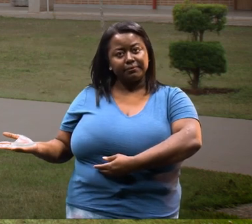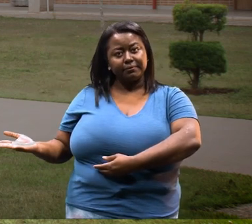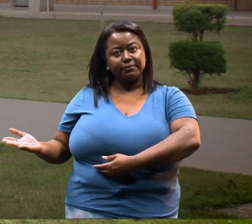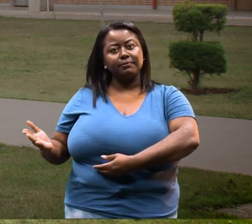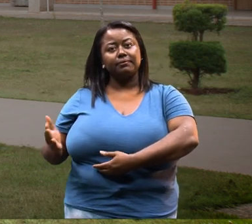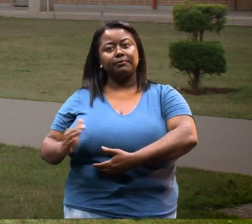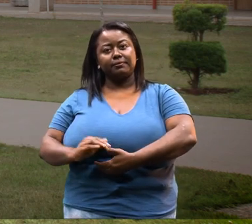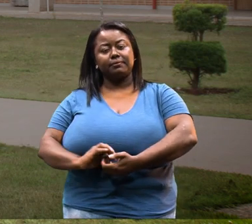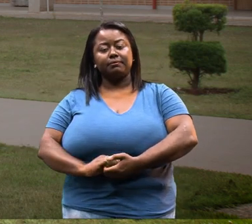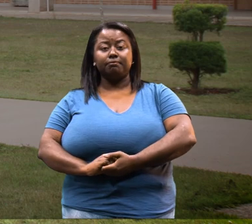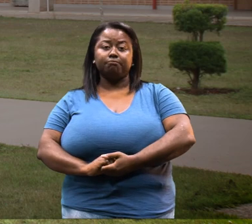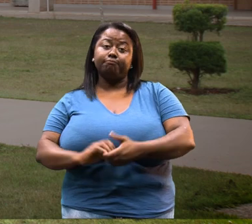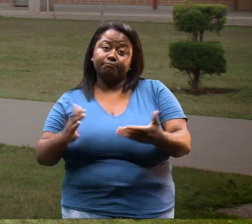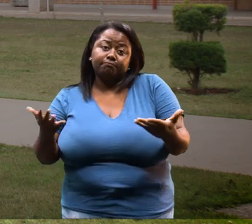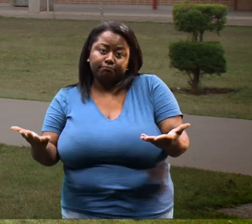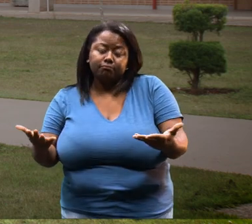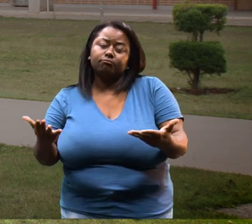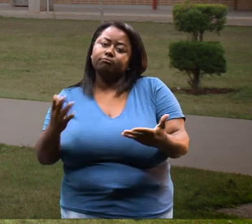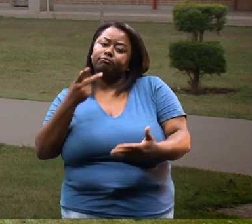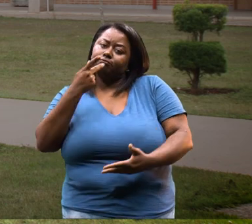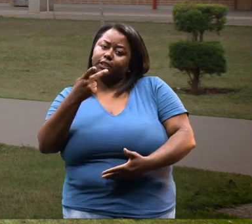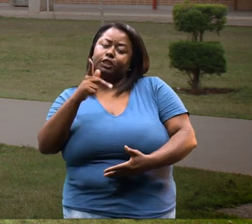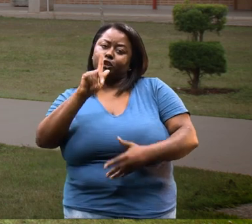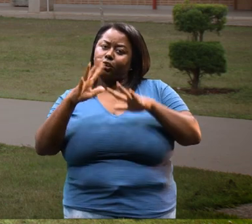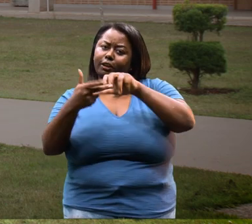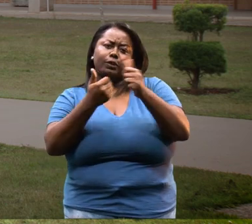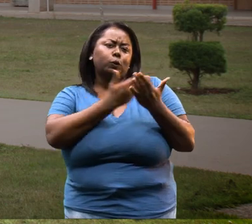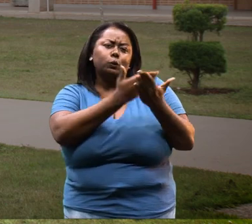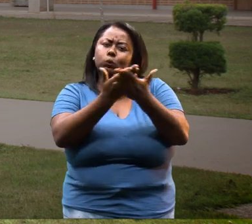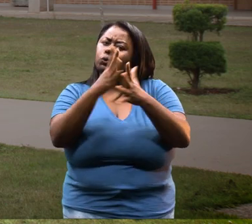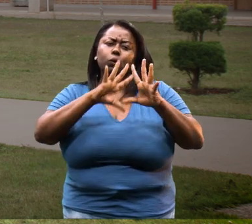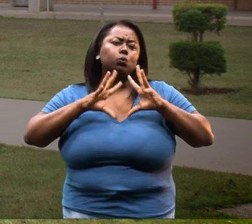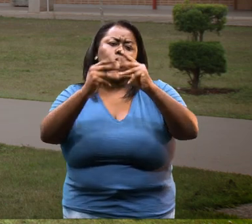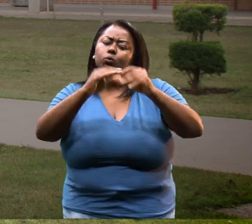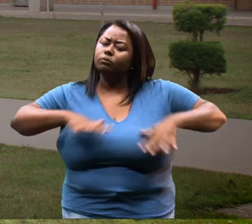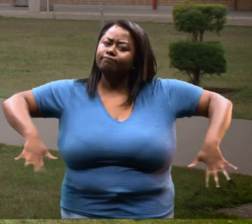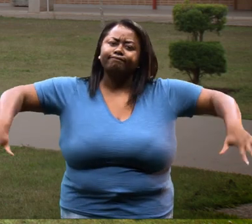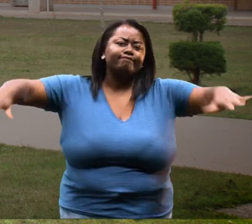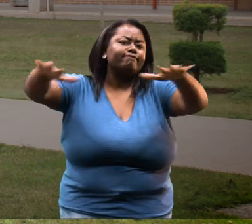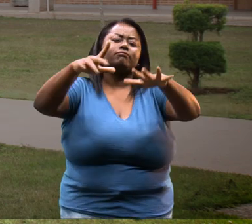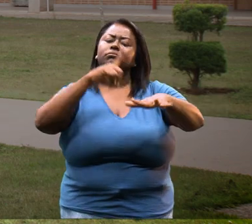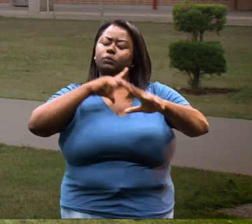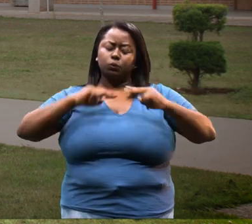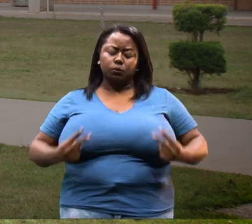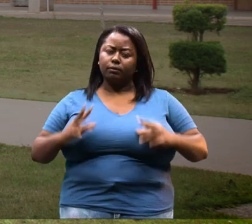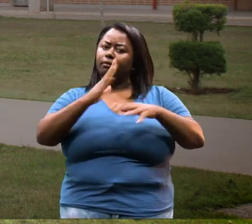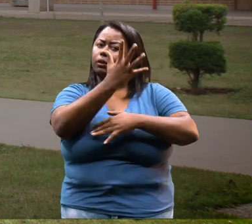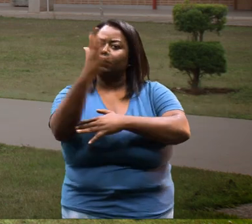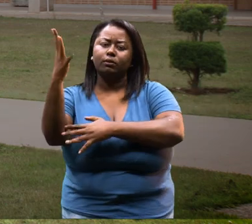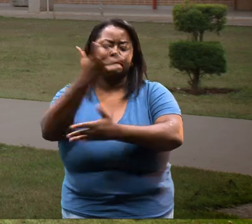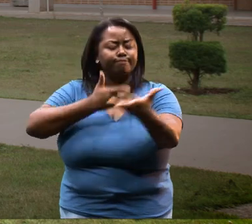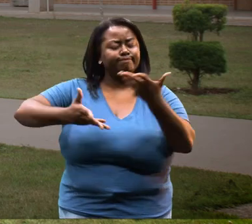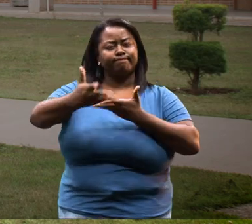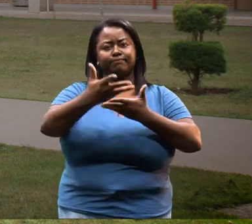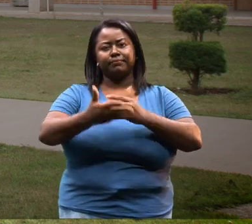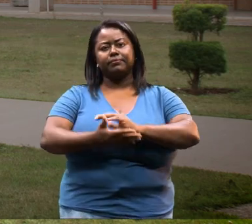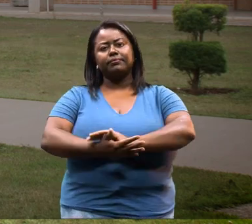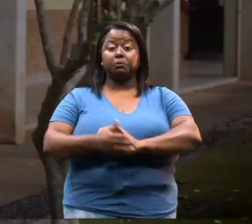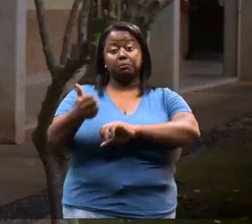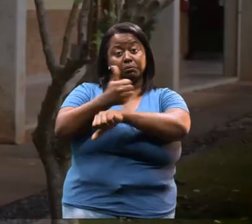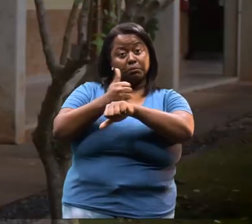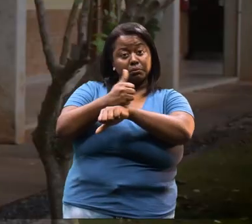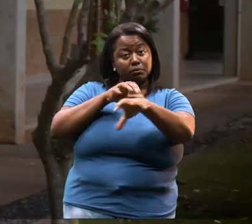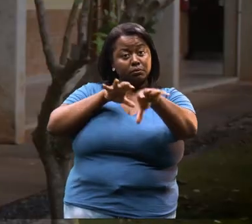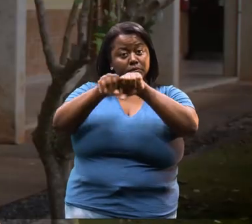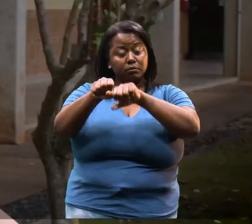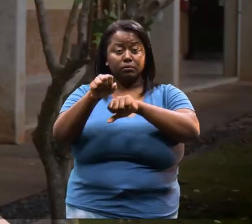e hidrogeografia. Então a gente fala que a geografia estuda tudo, tudo que está no espaço, tudo que envolve o homem e a natureza.